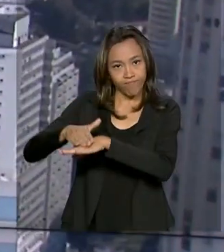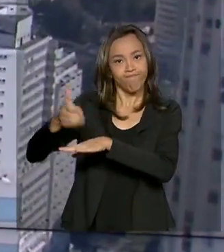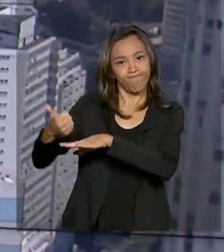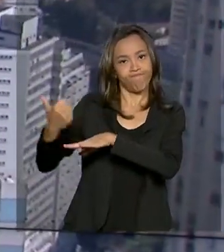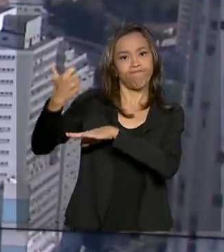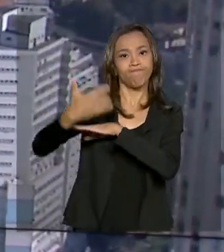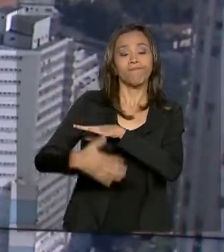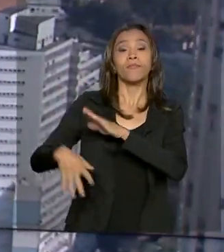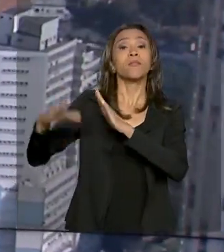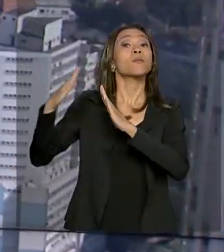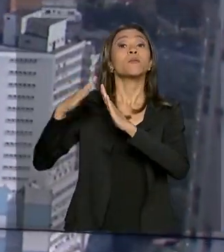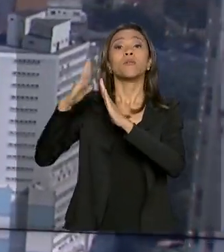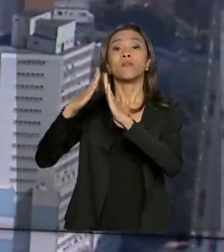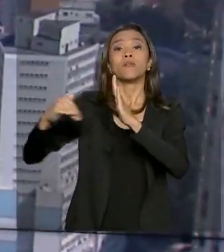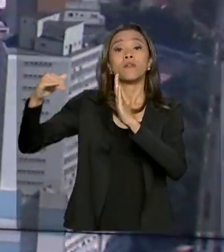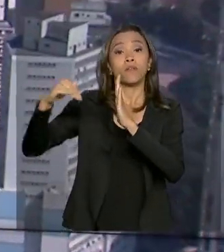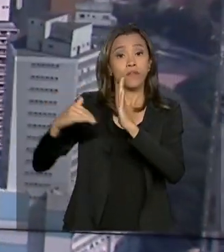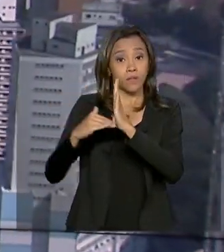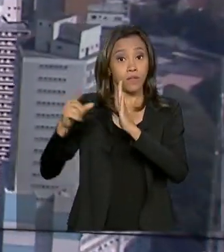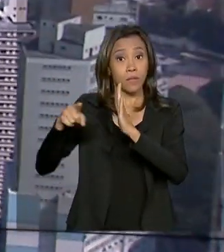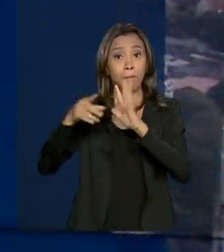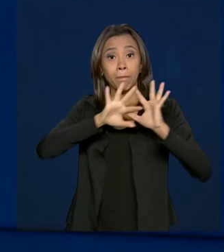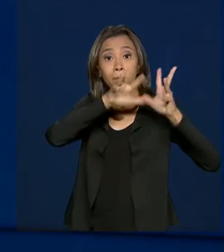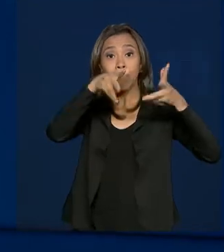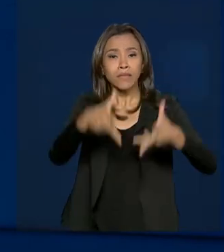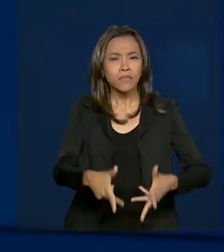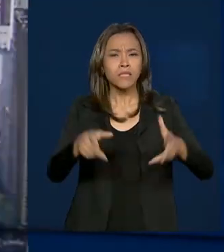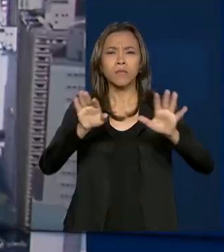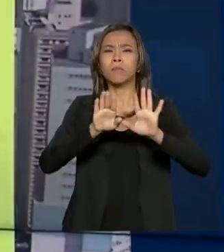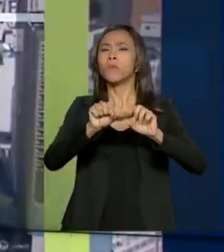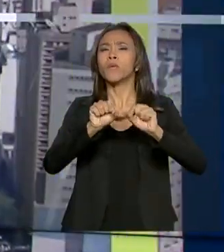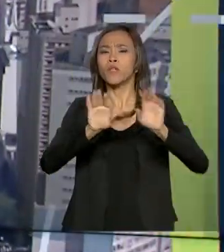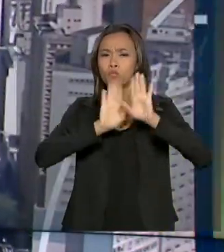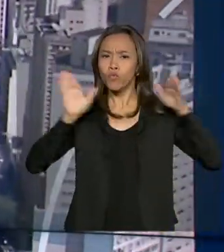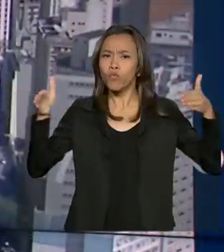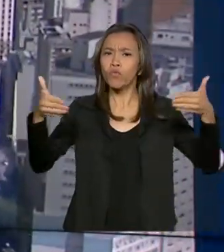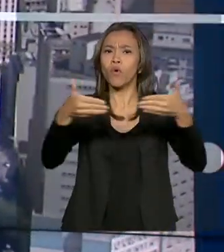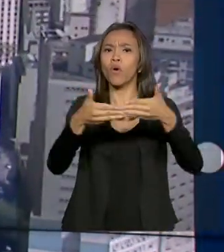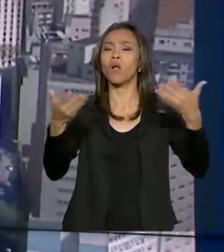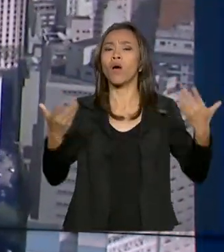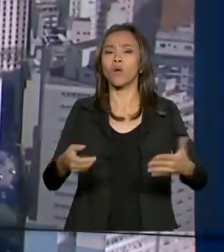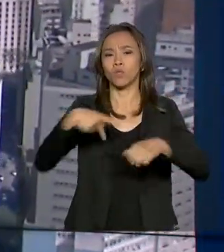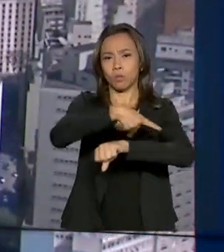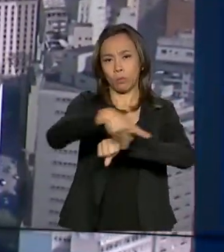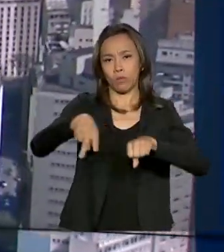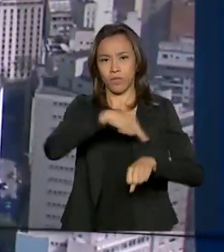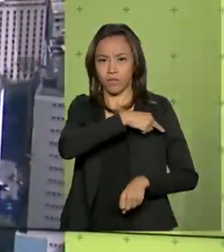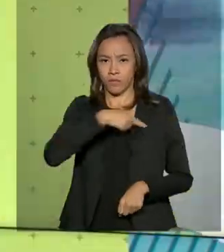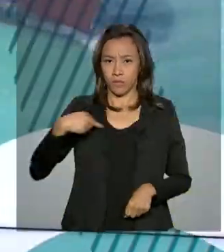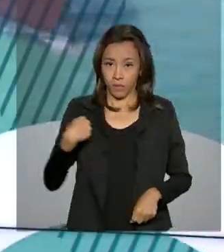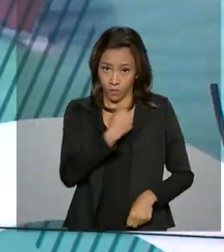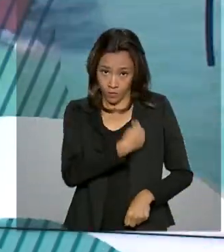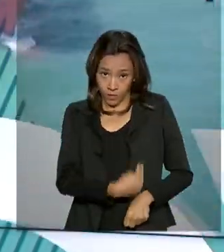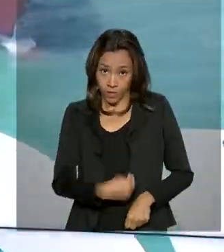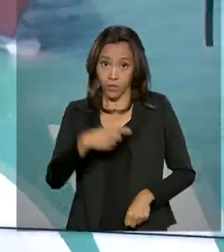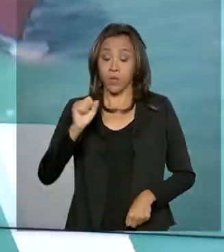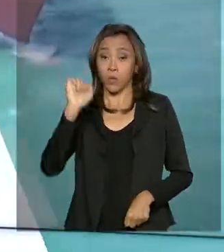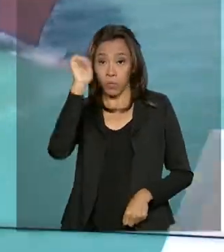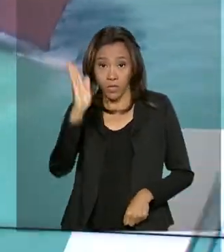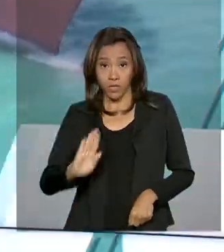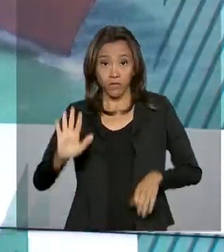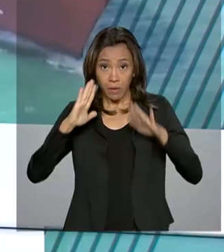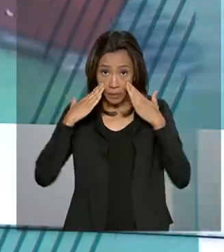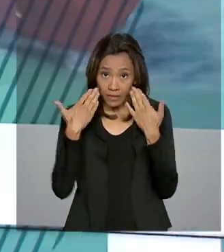esta semana em Genebra, na Suíça, do primeiro Fórum Global sobre Refugiados. O Brasil vai apresentar os resultados da Operação